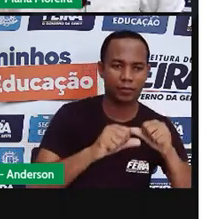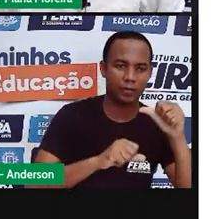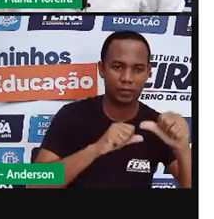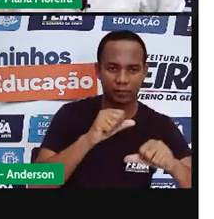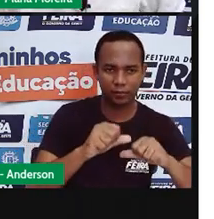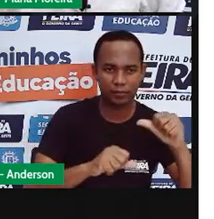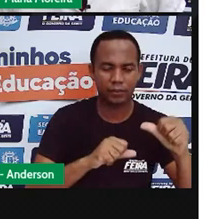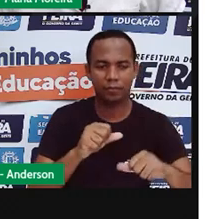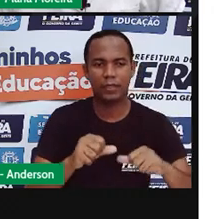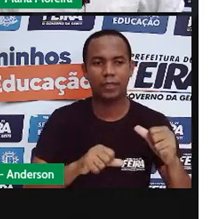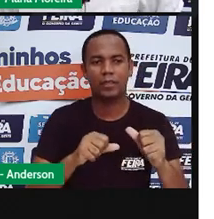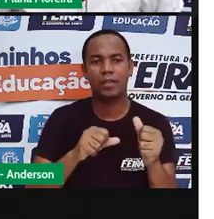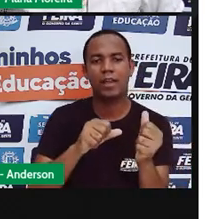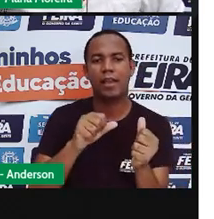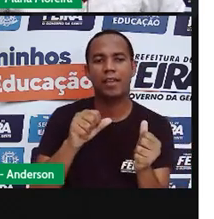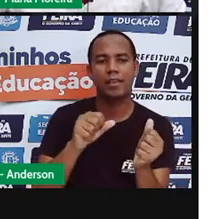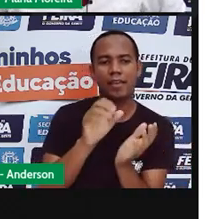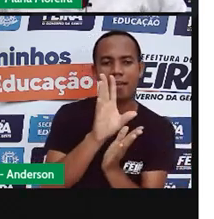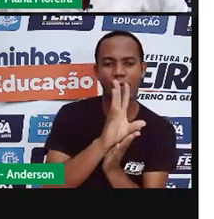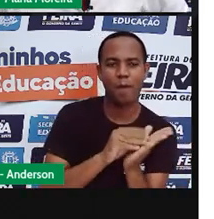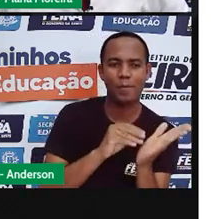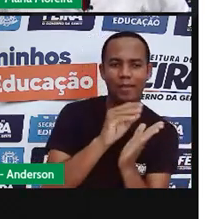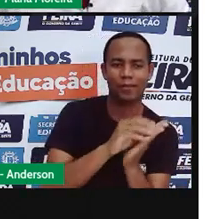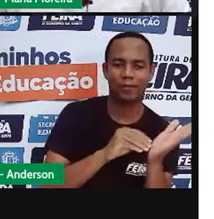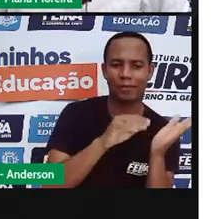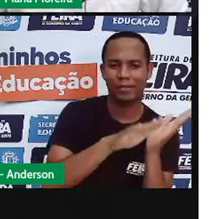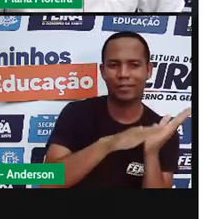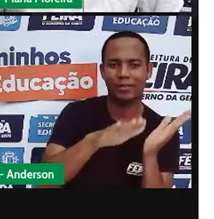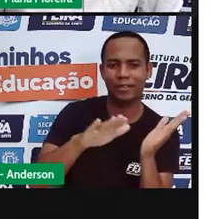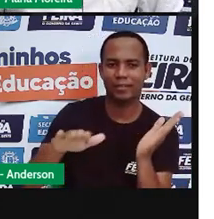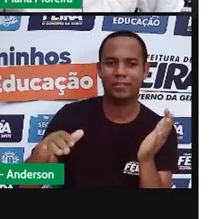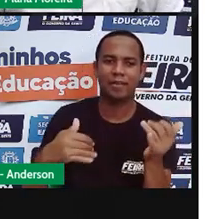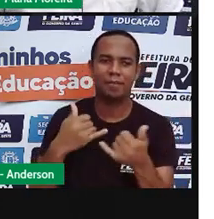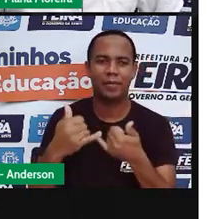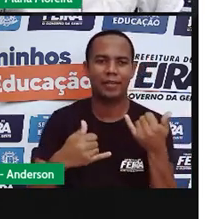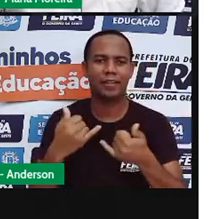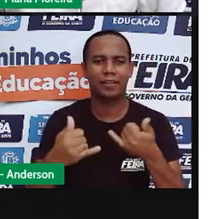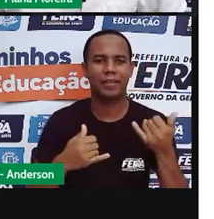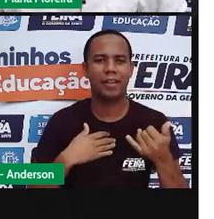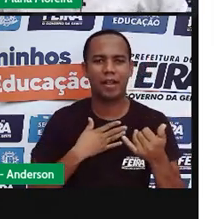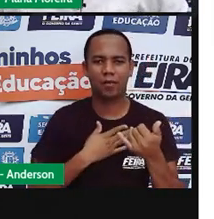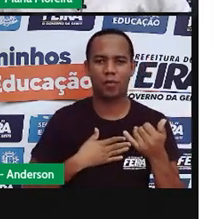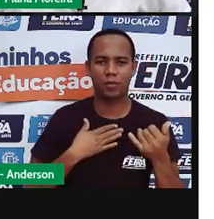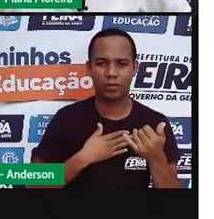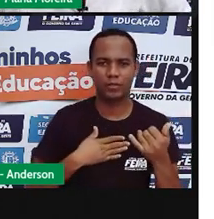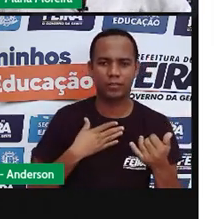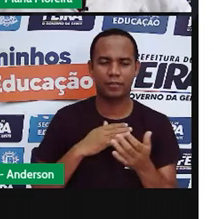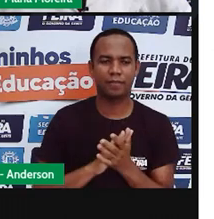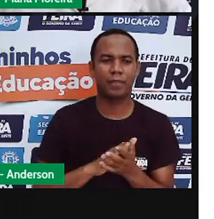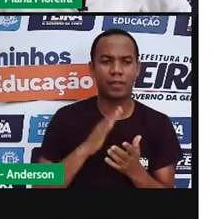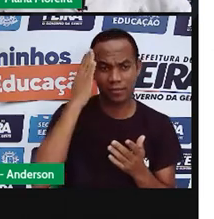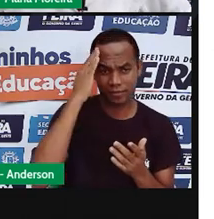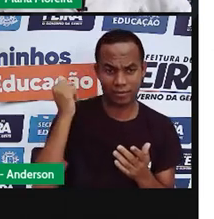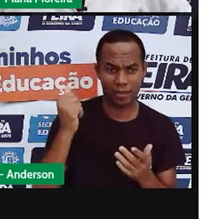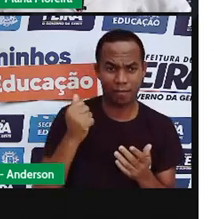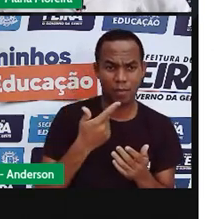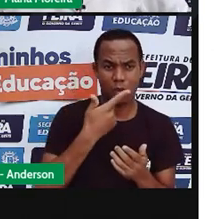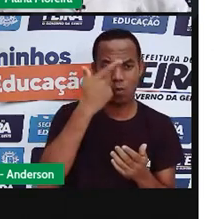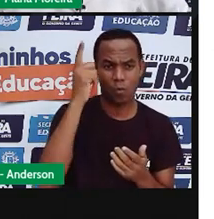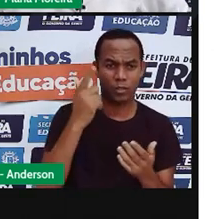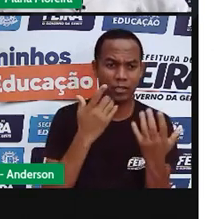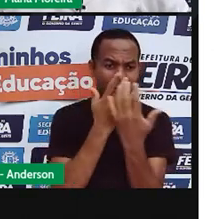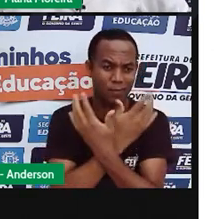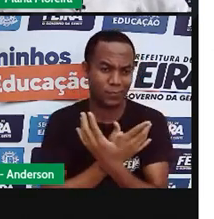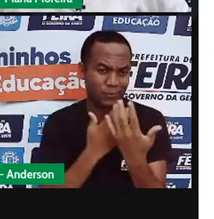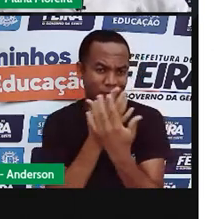e passou a alegrar o quê? As brincadeiras infantis. E vocês? Sabem outra música, né? Pra brincar